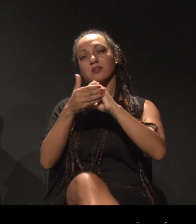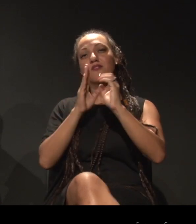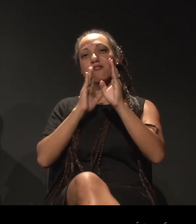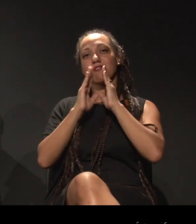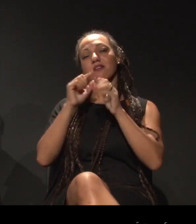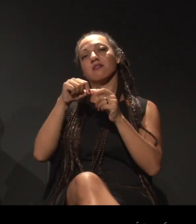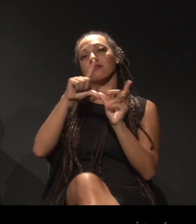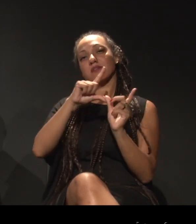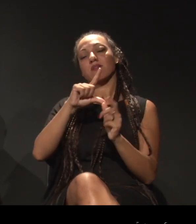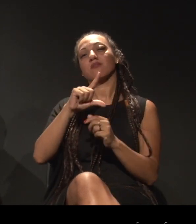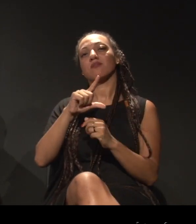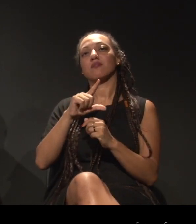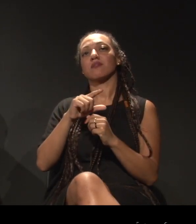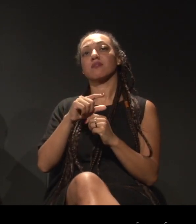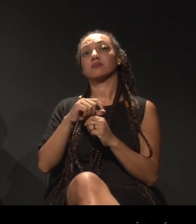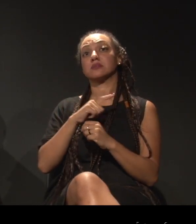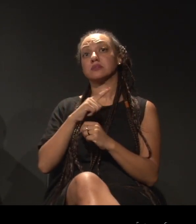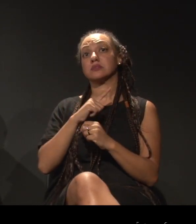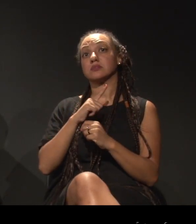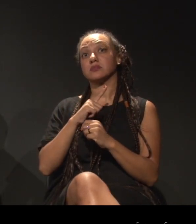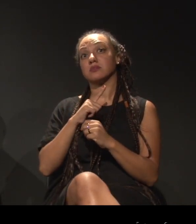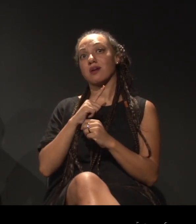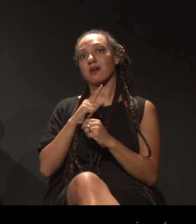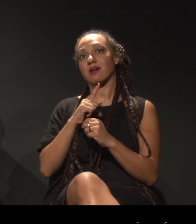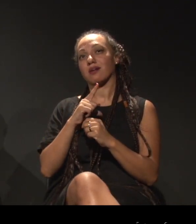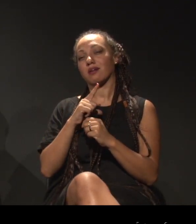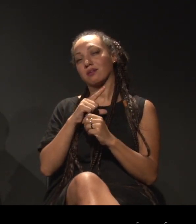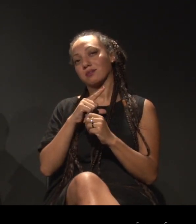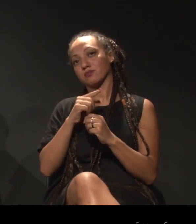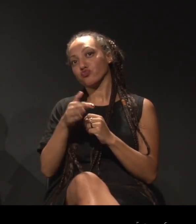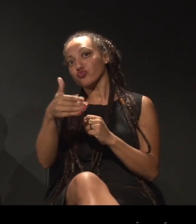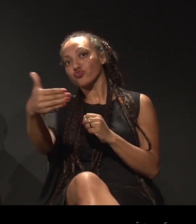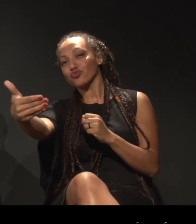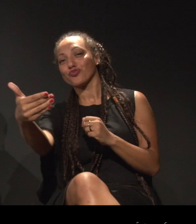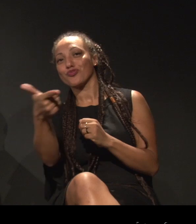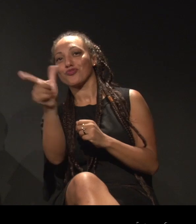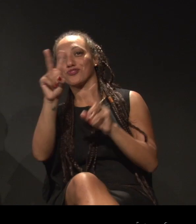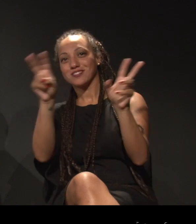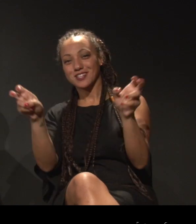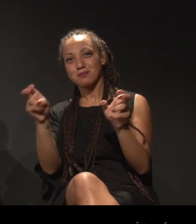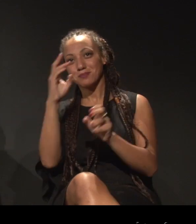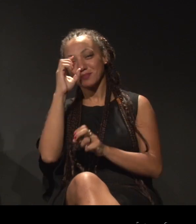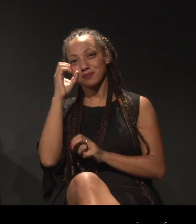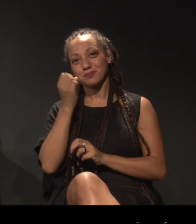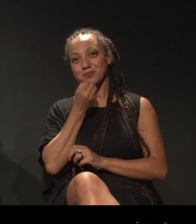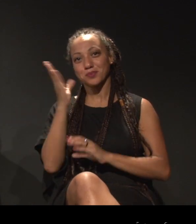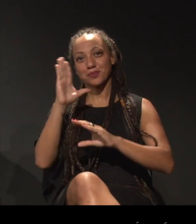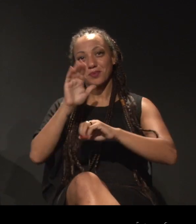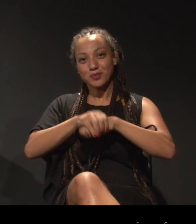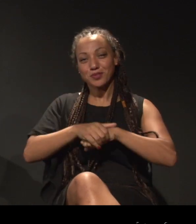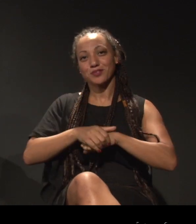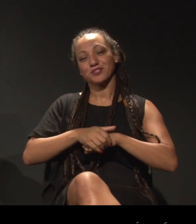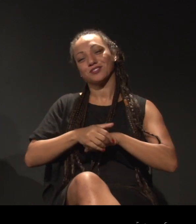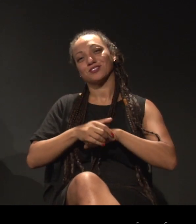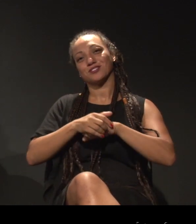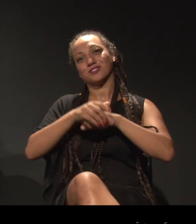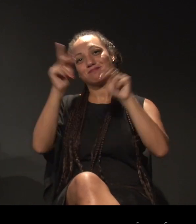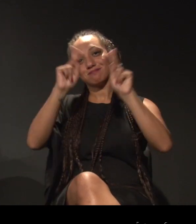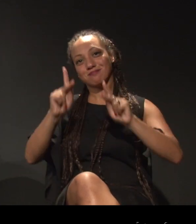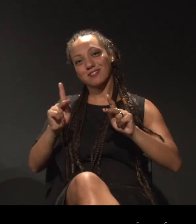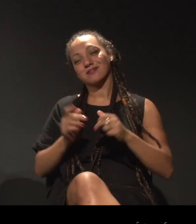página do Itaú Cultural a gente vai ter o próximo ciclo e boa noite e voltem para casa em paz a